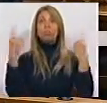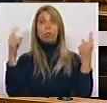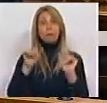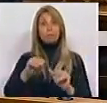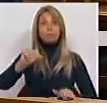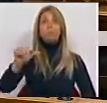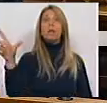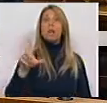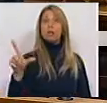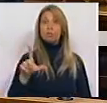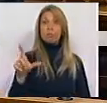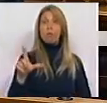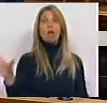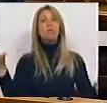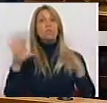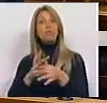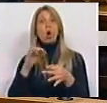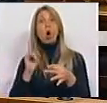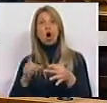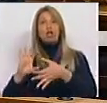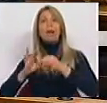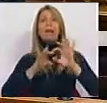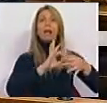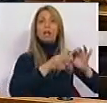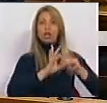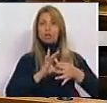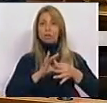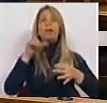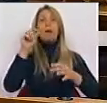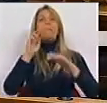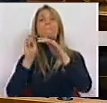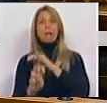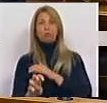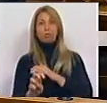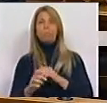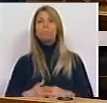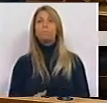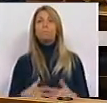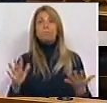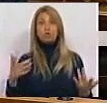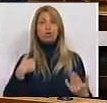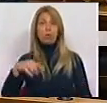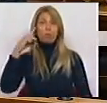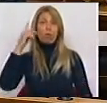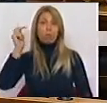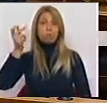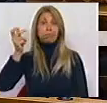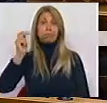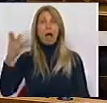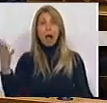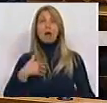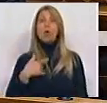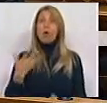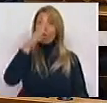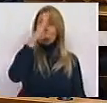Lisboa e relacionados com a Carris e com o Metro. Ao fim destes anos, deste Governo, verificamos